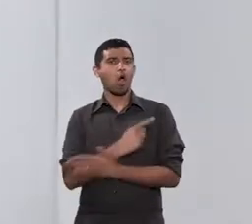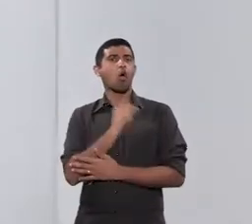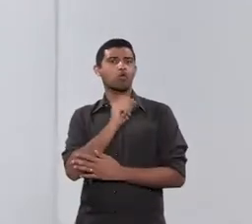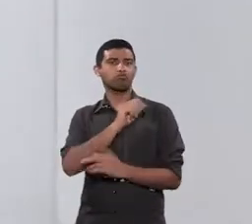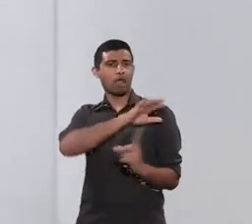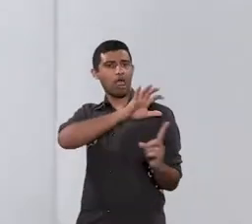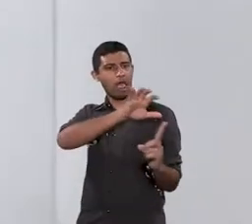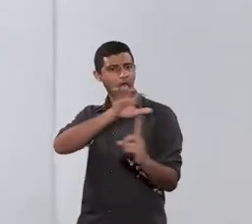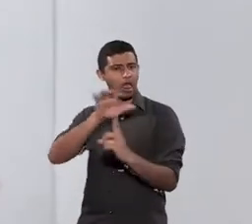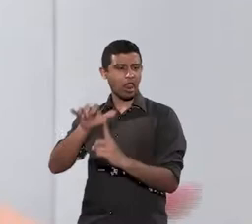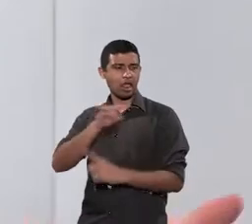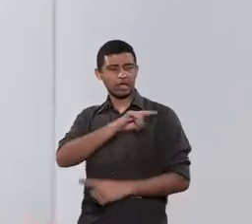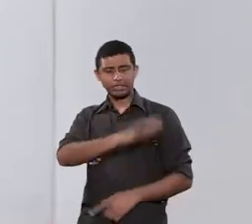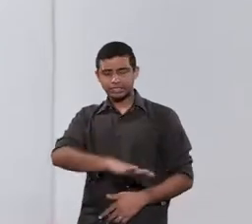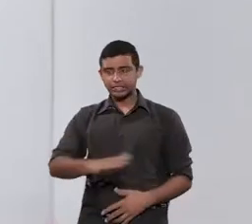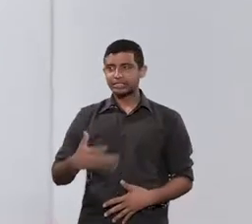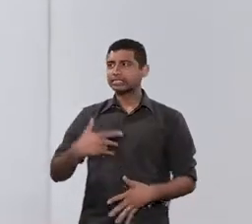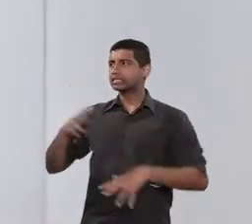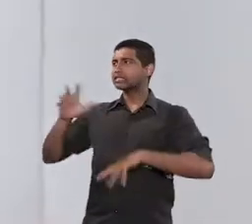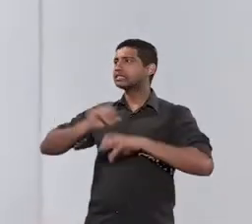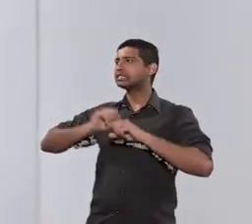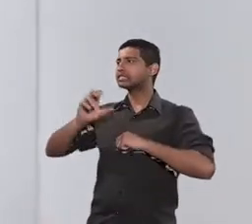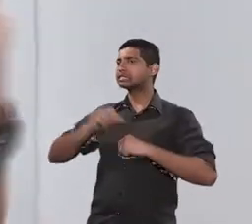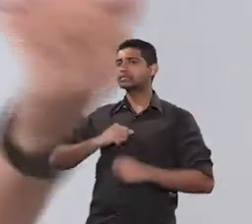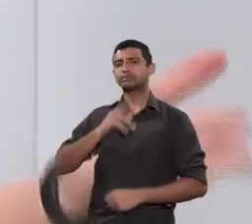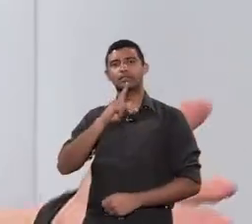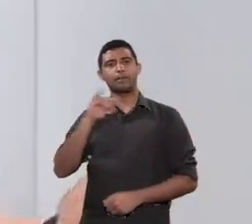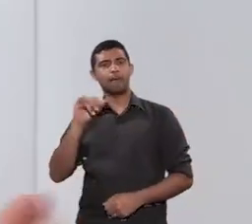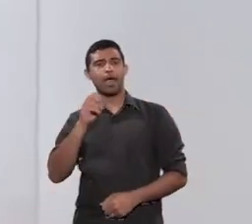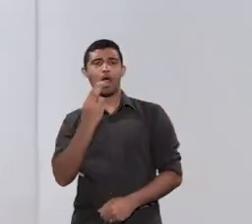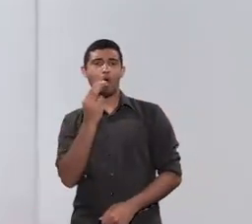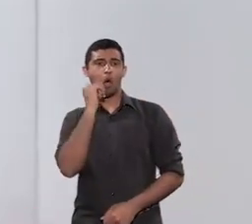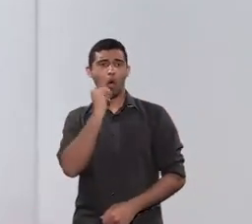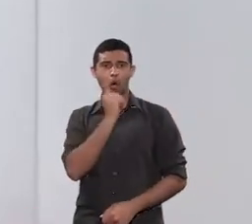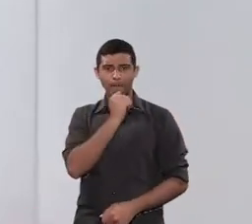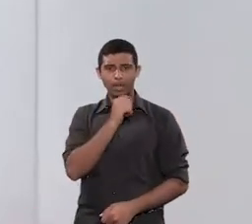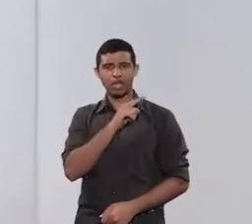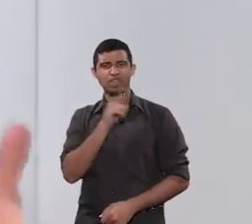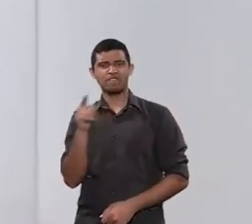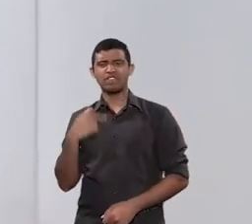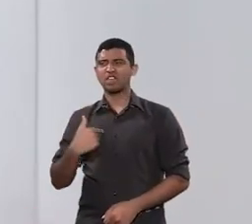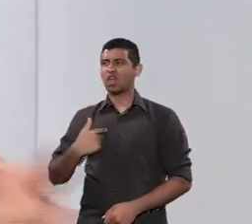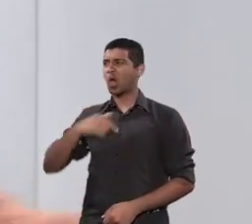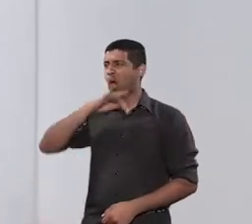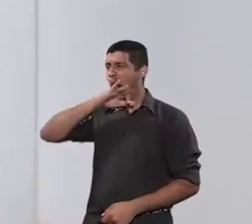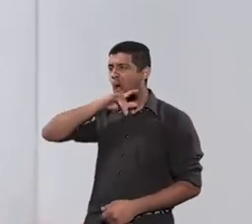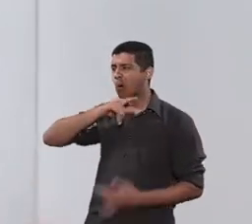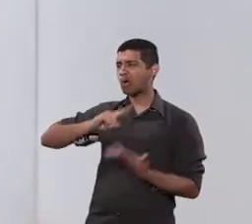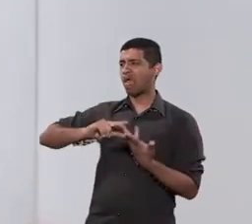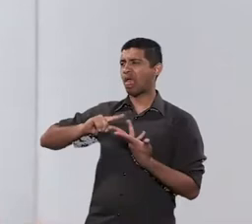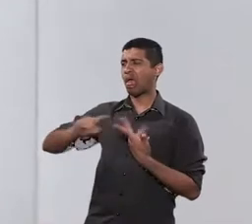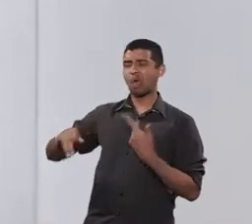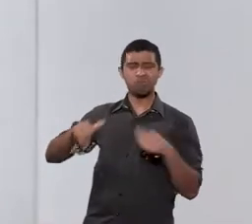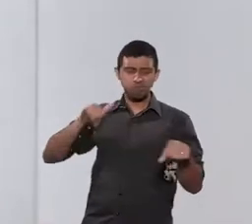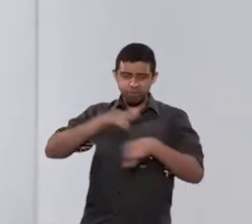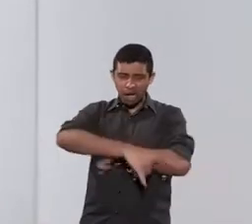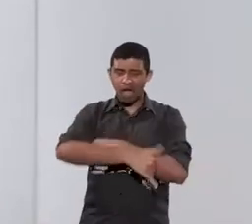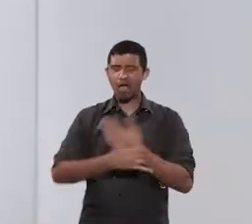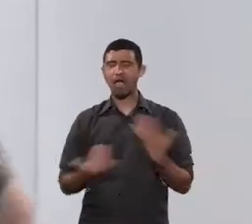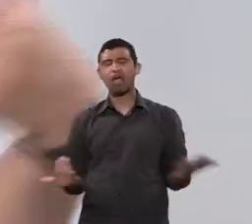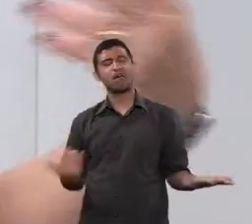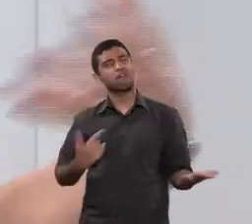cima, canalizadas para a criança, né? Então, o seu pai ou a sua mãe não servem, não prestam, nos traíram,